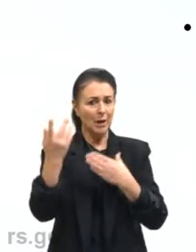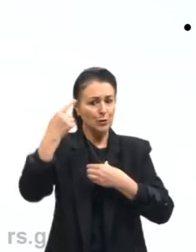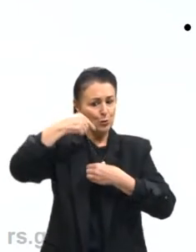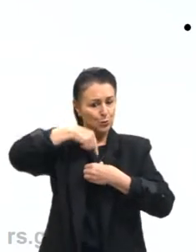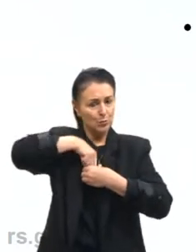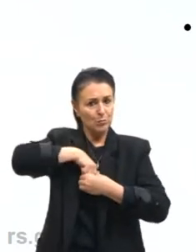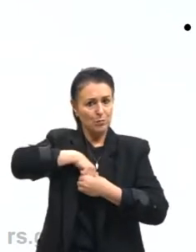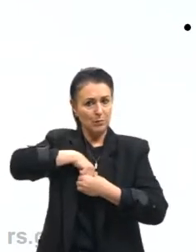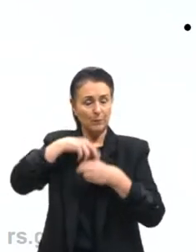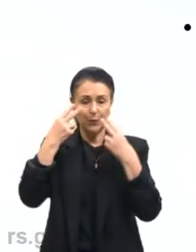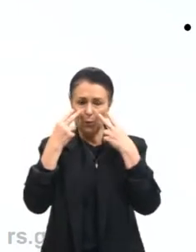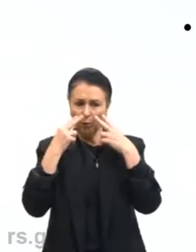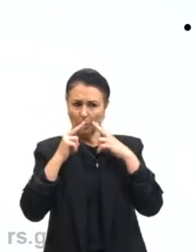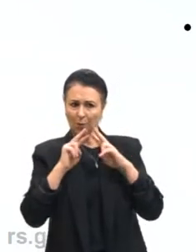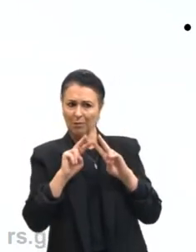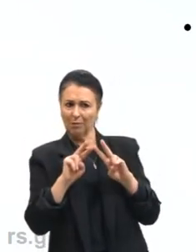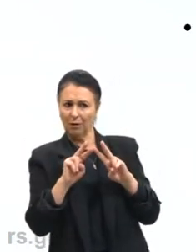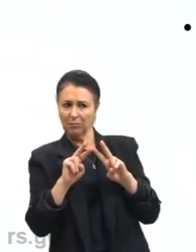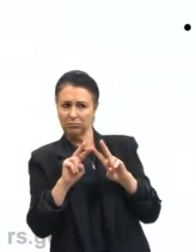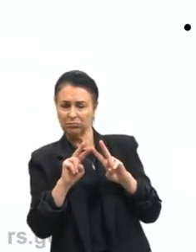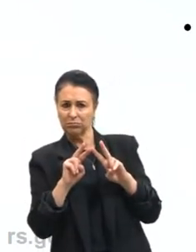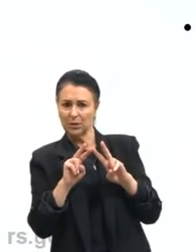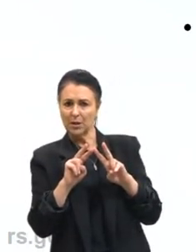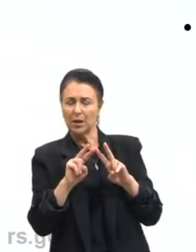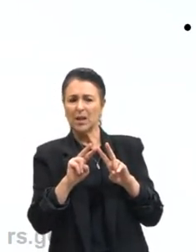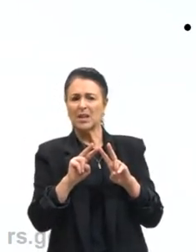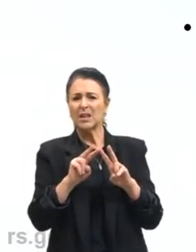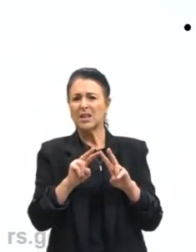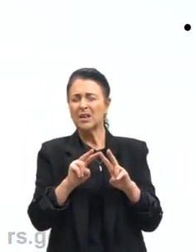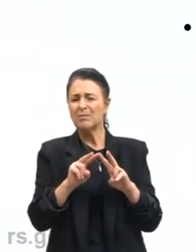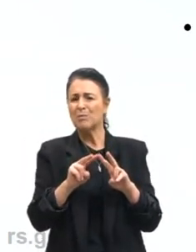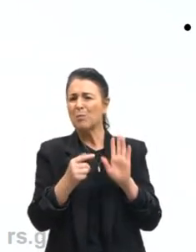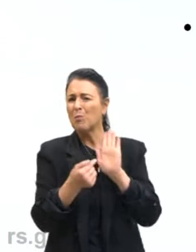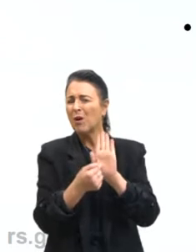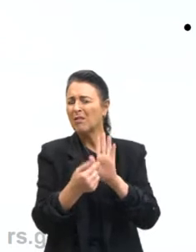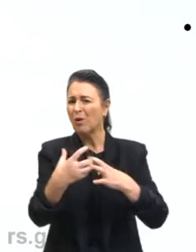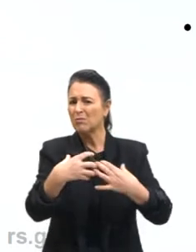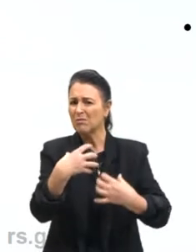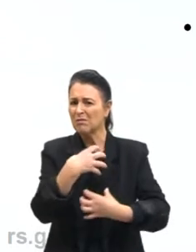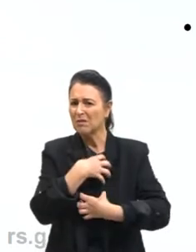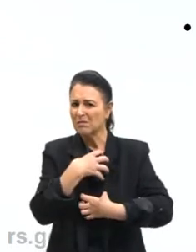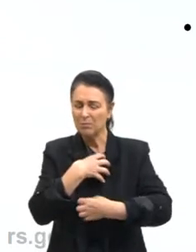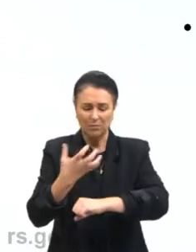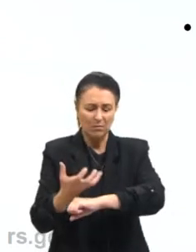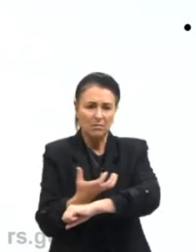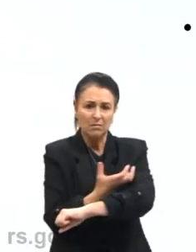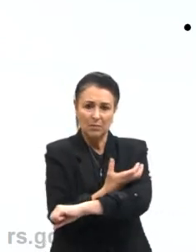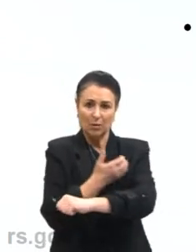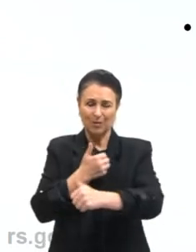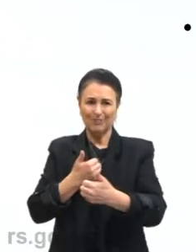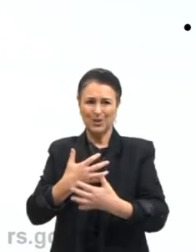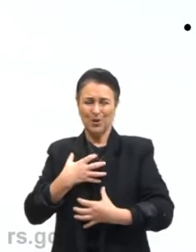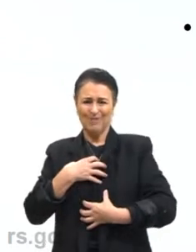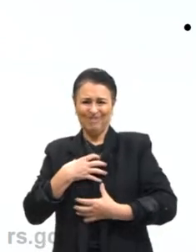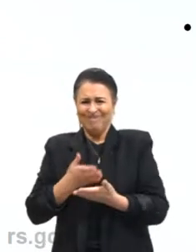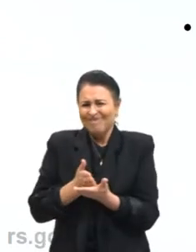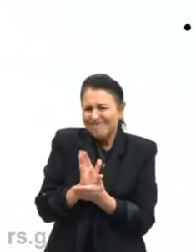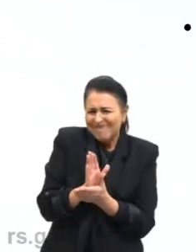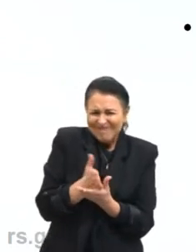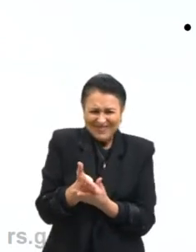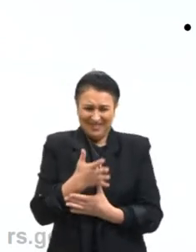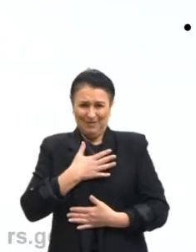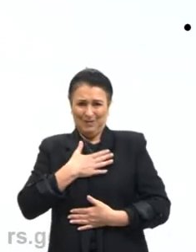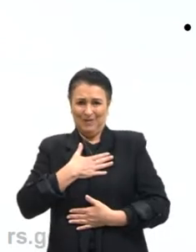olhar e trazer os sentimentos e as emoções, o incômodo que a obra